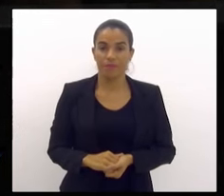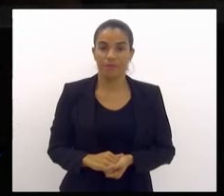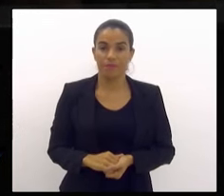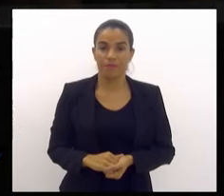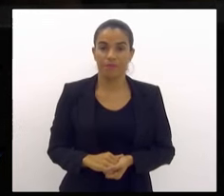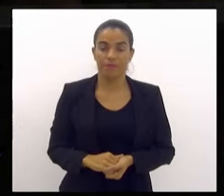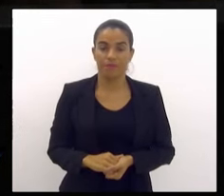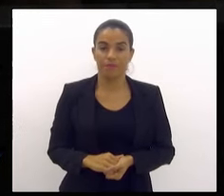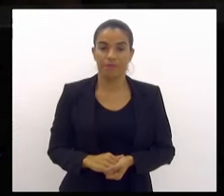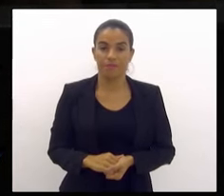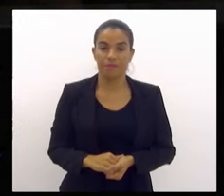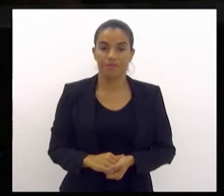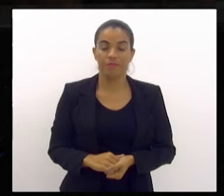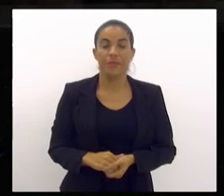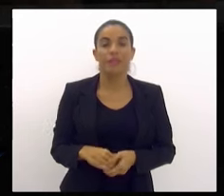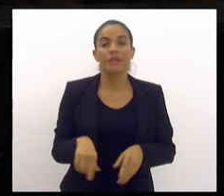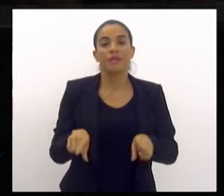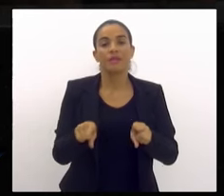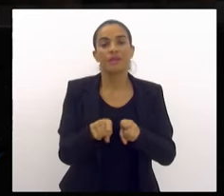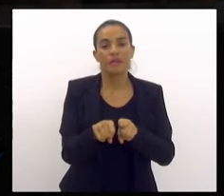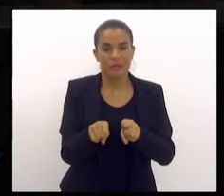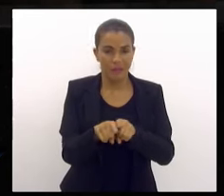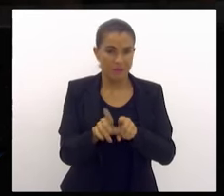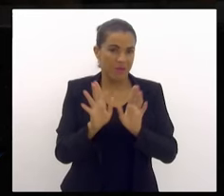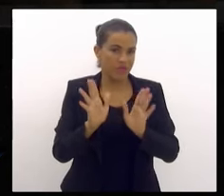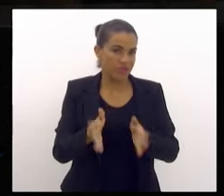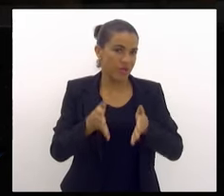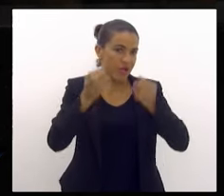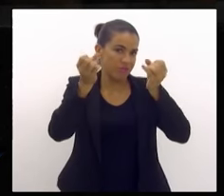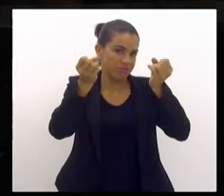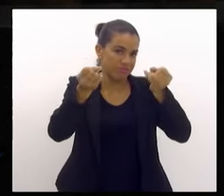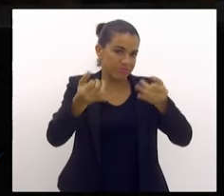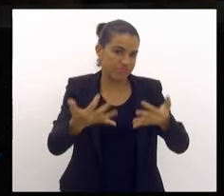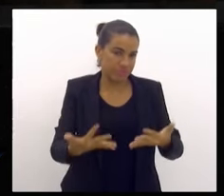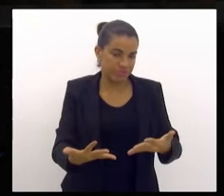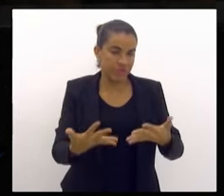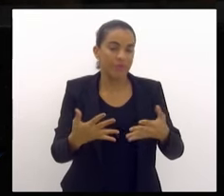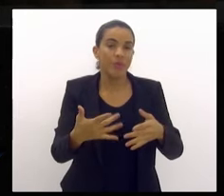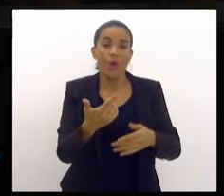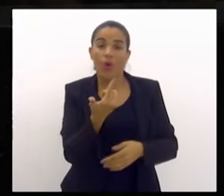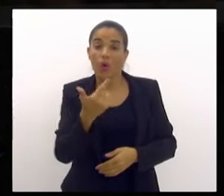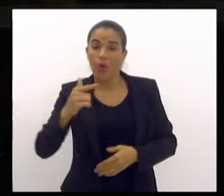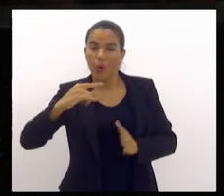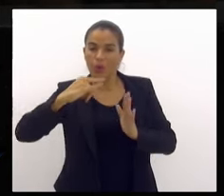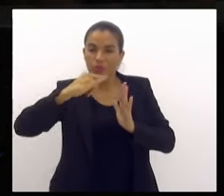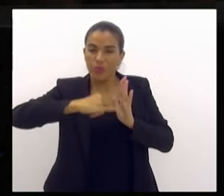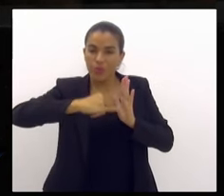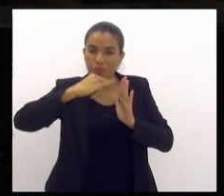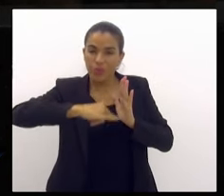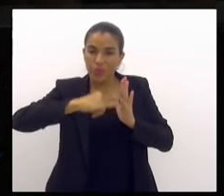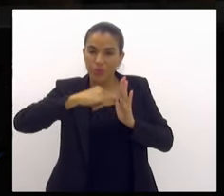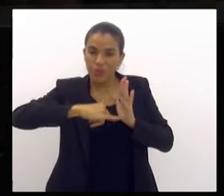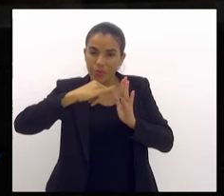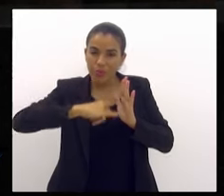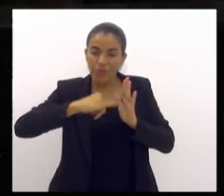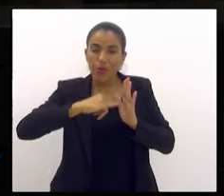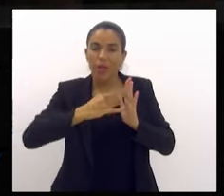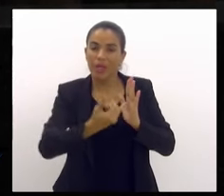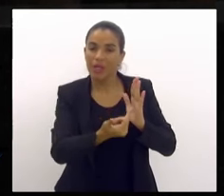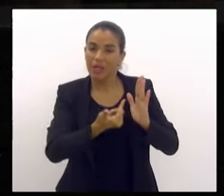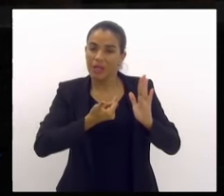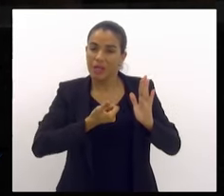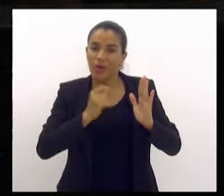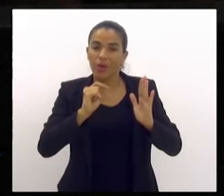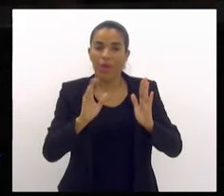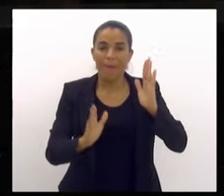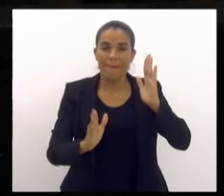e naquela linha que eu coloquei, acessei um outro documento que dá a média do tempo